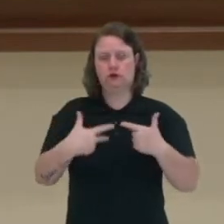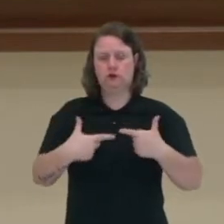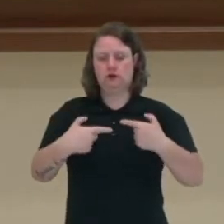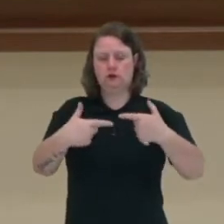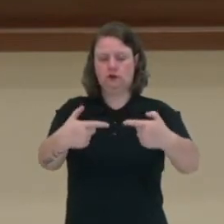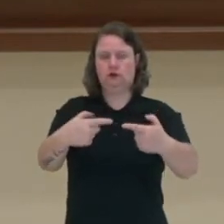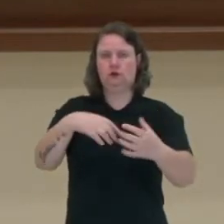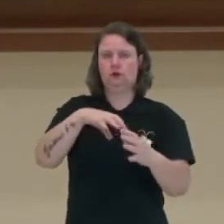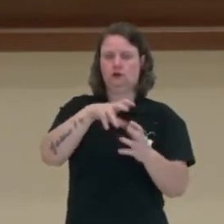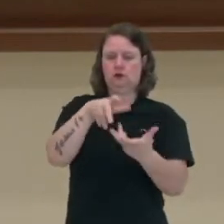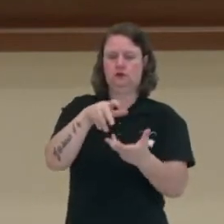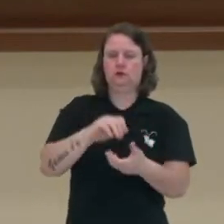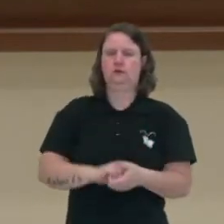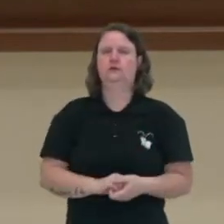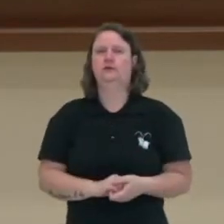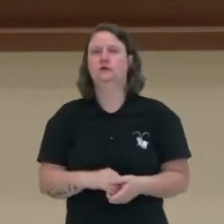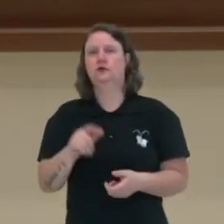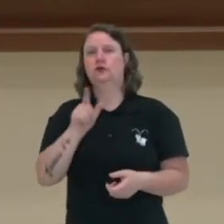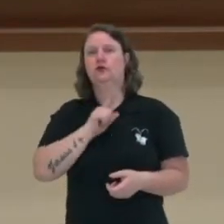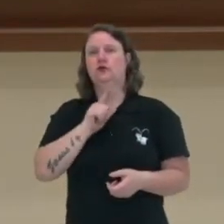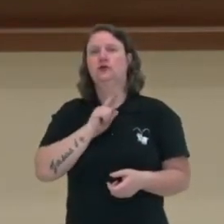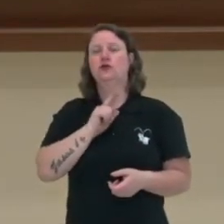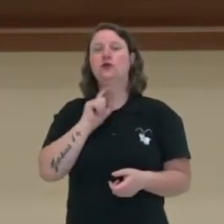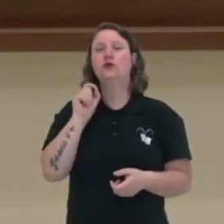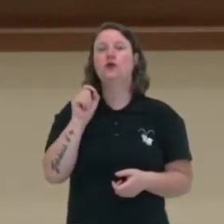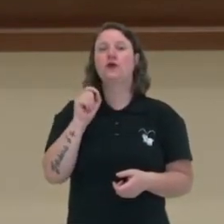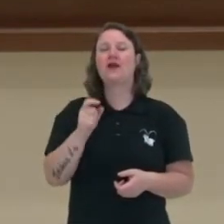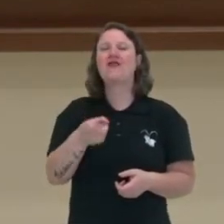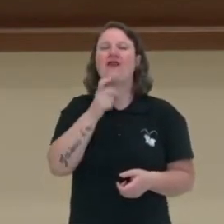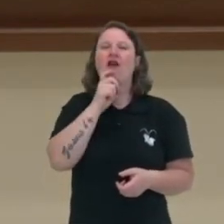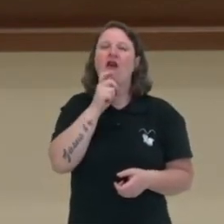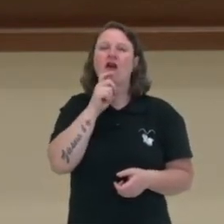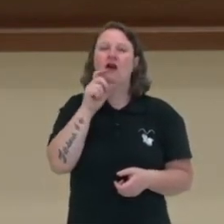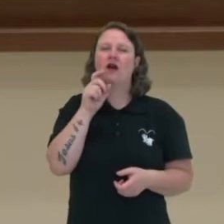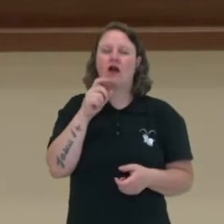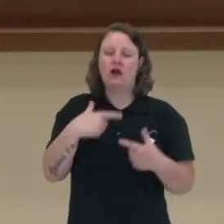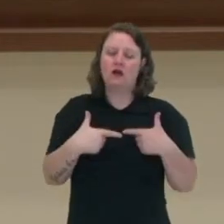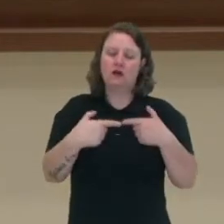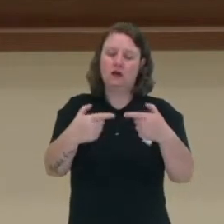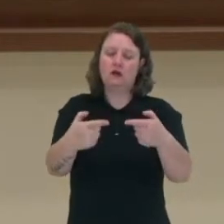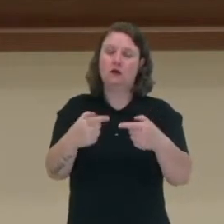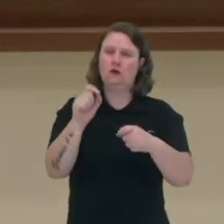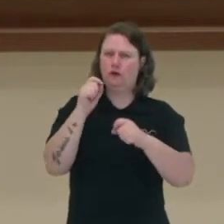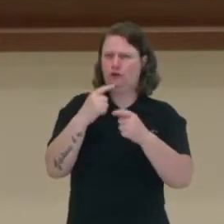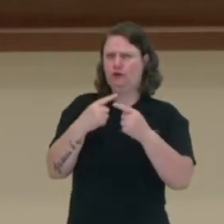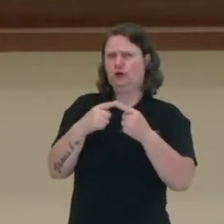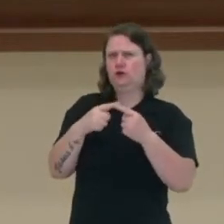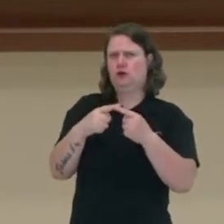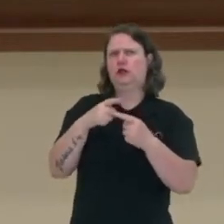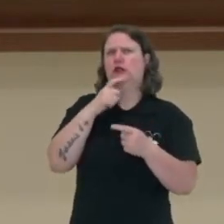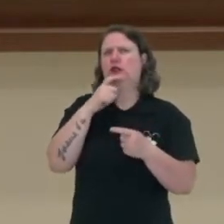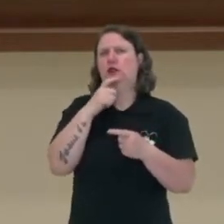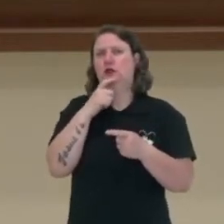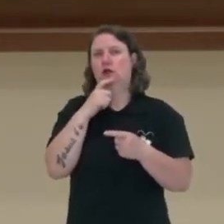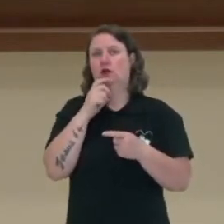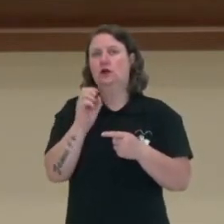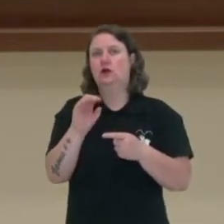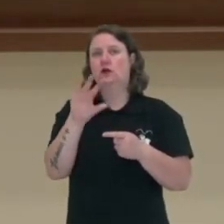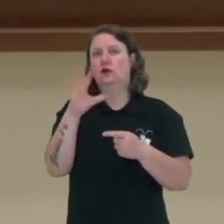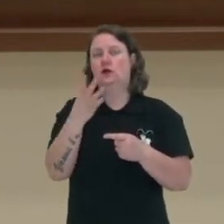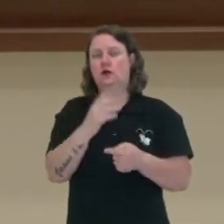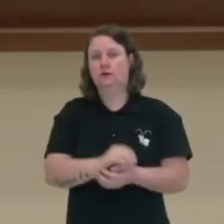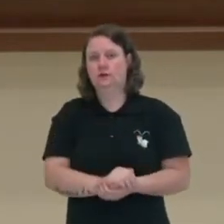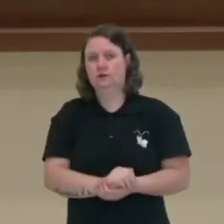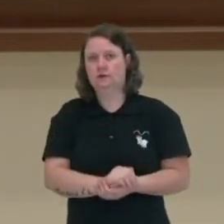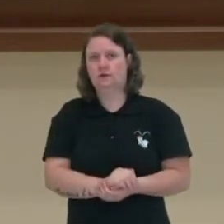metodologia de conflito, a chamada guerra fria. Essa nova metodologia se fala porque esse conflito se dá de uma